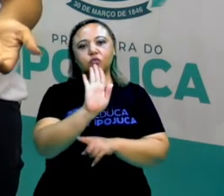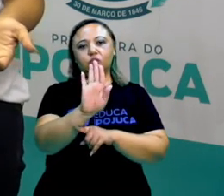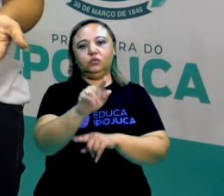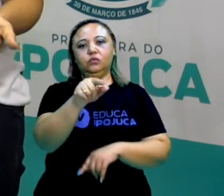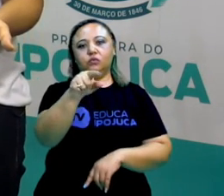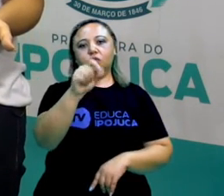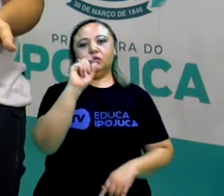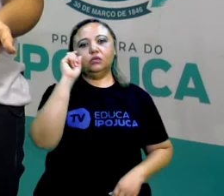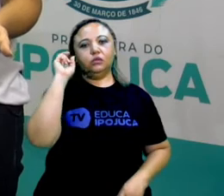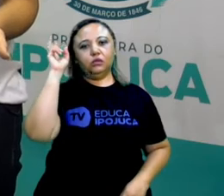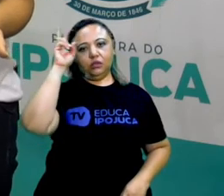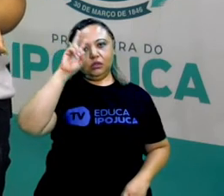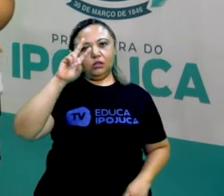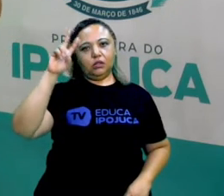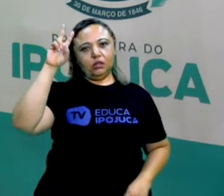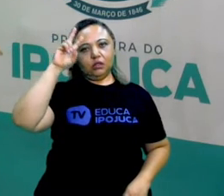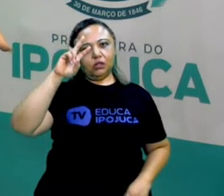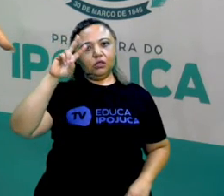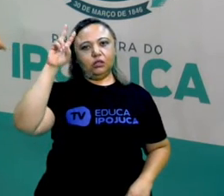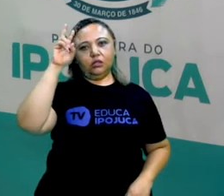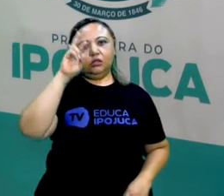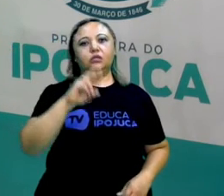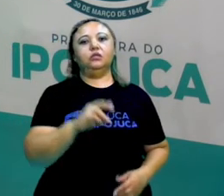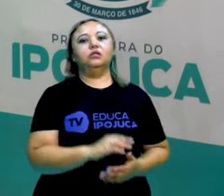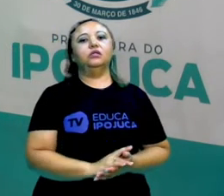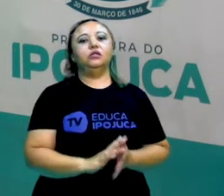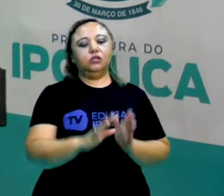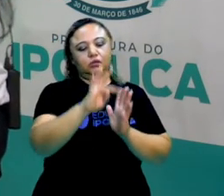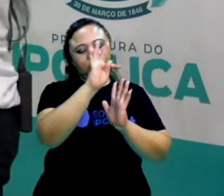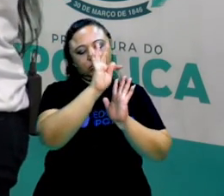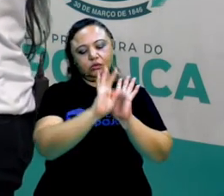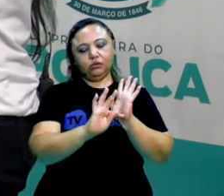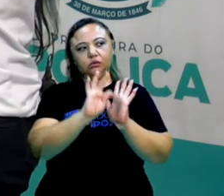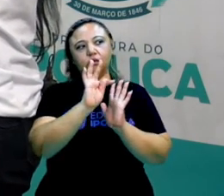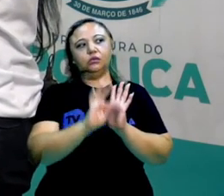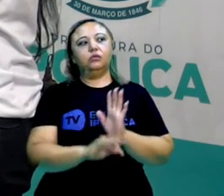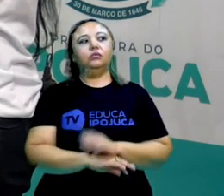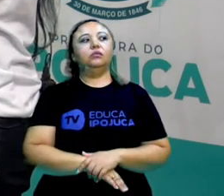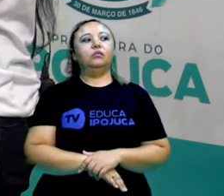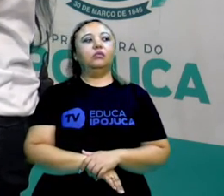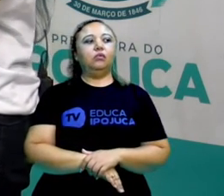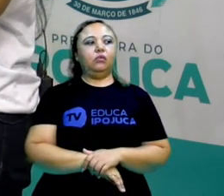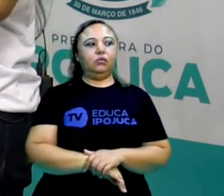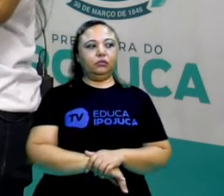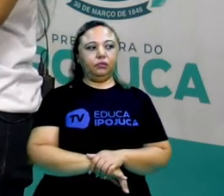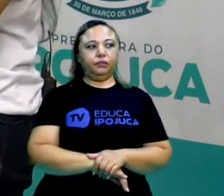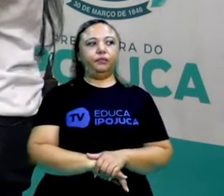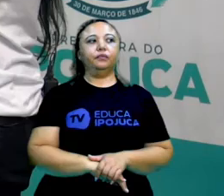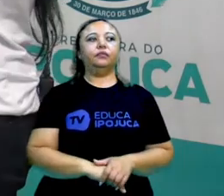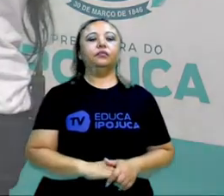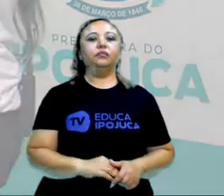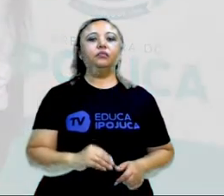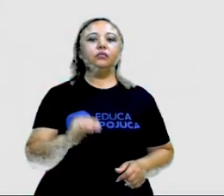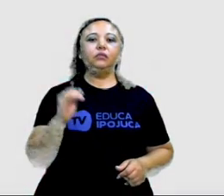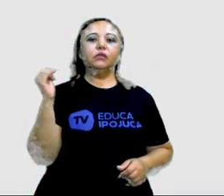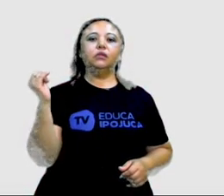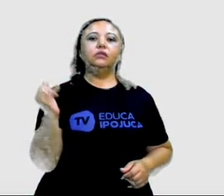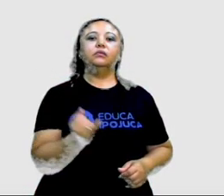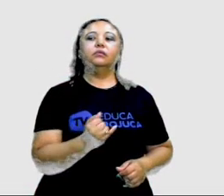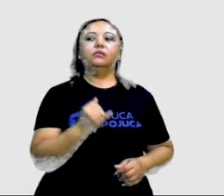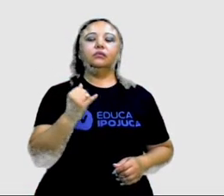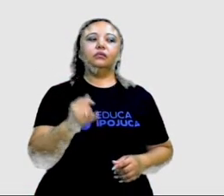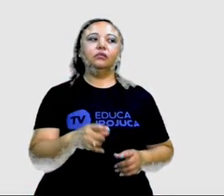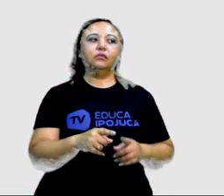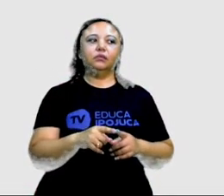compreender melhor o que está acontecendo. Então, para que a gente possa entender as fábulas, as